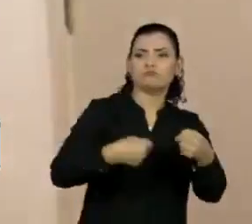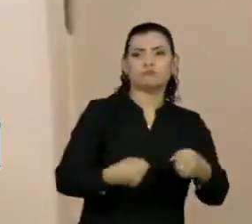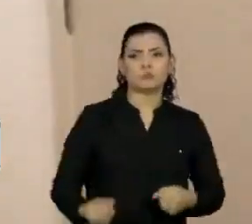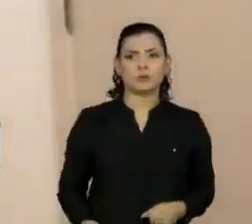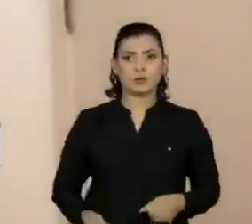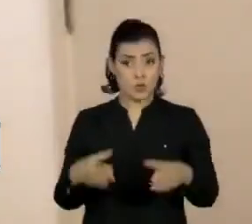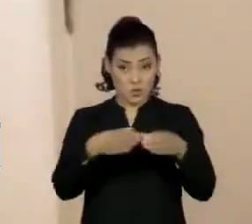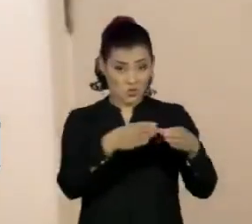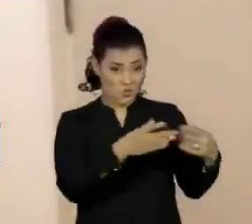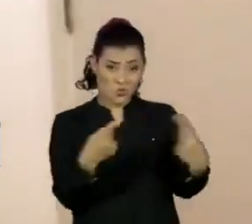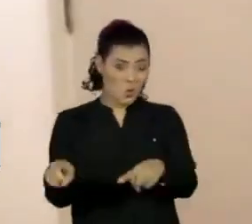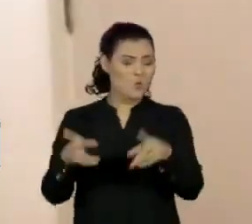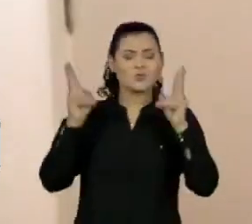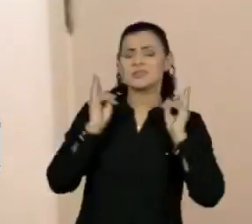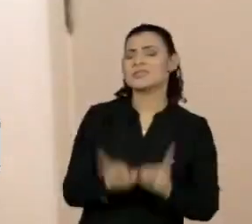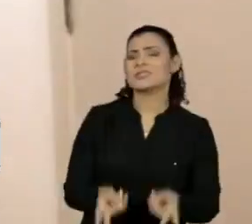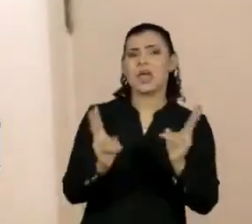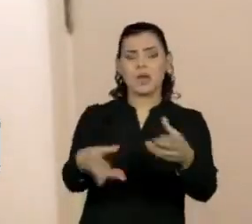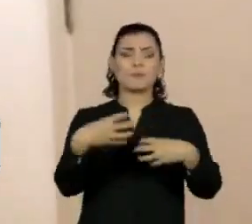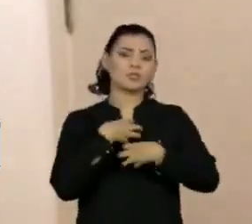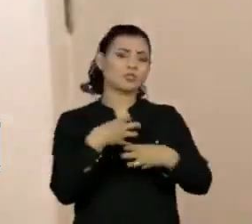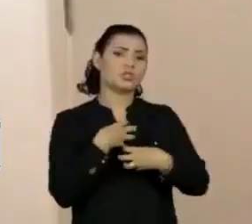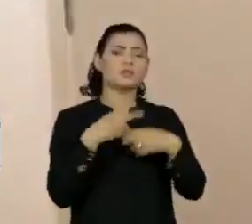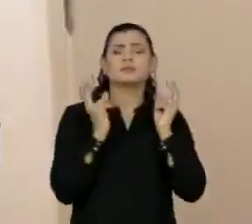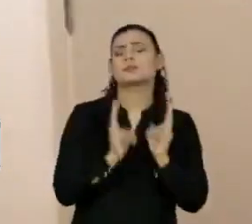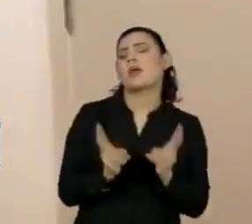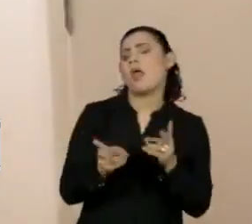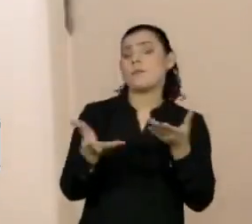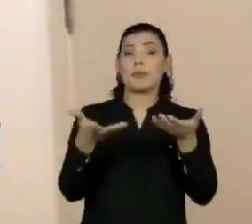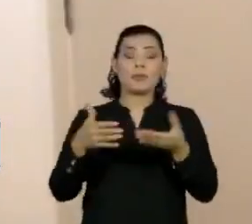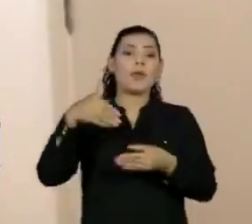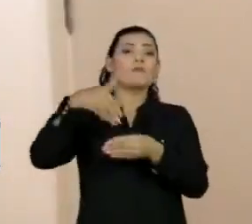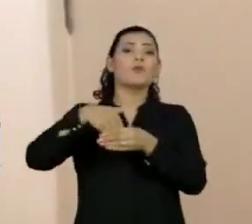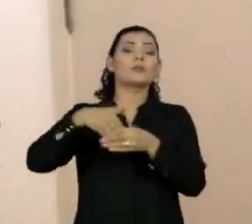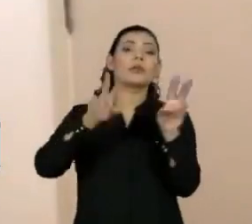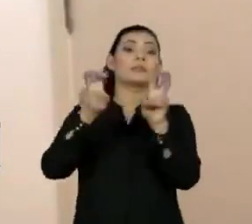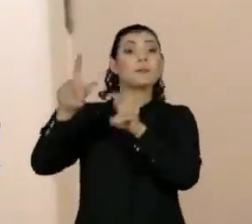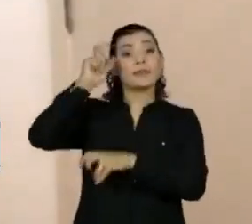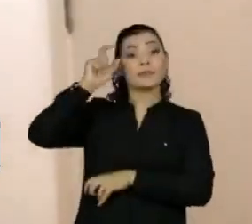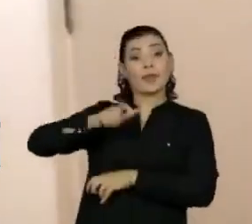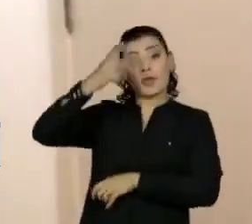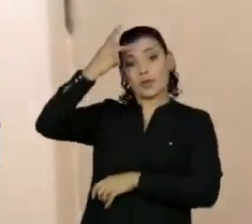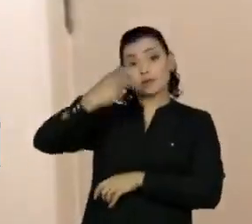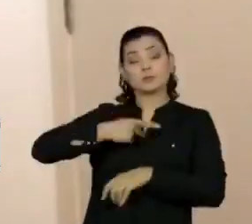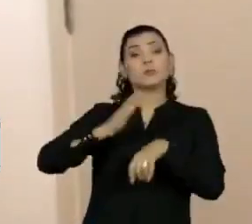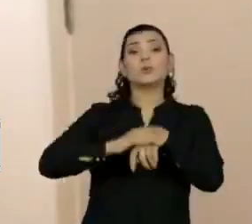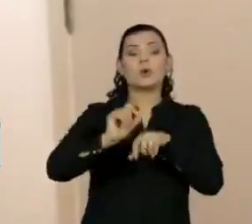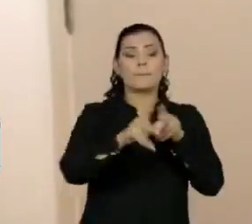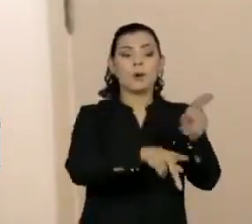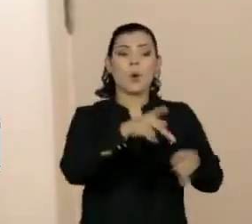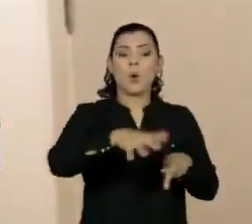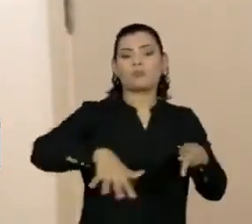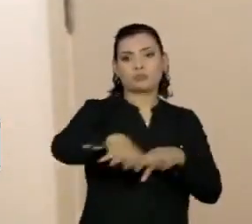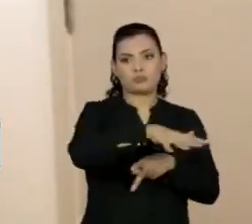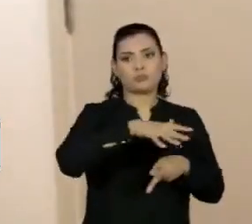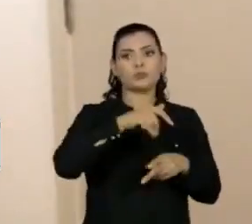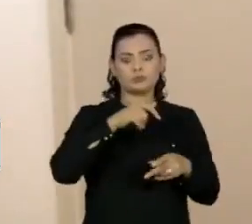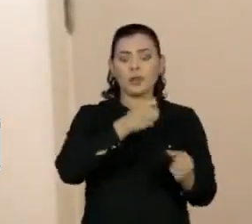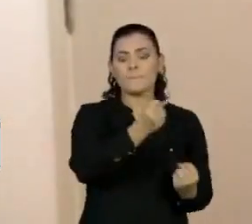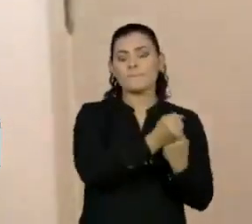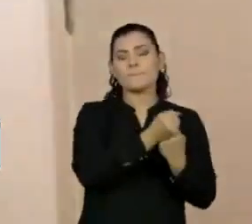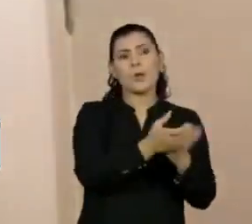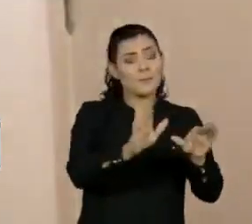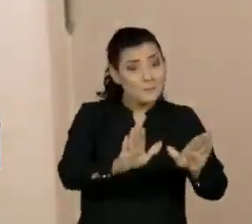sempre estará disposta e disponível para votar as coisas que interessam ao povo. Mas esse